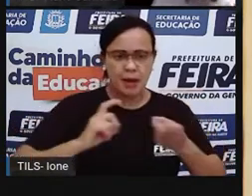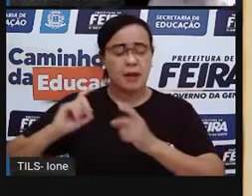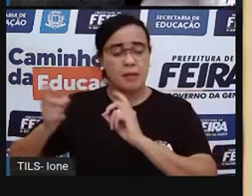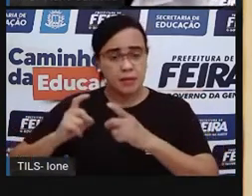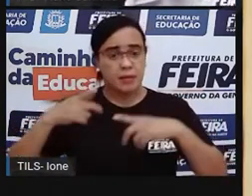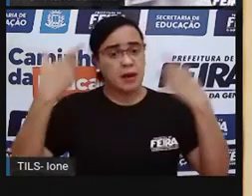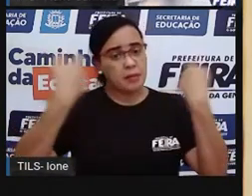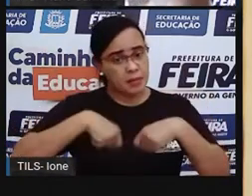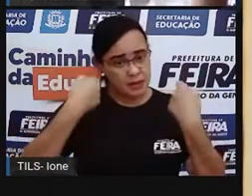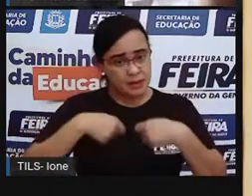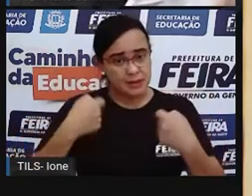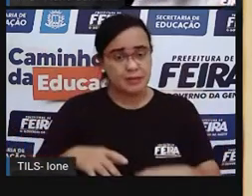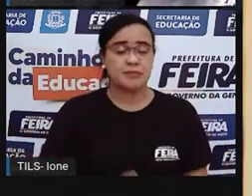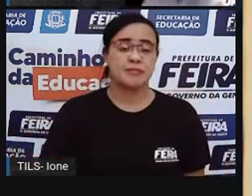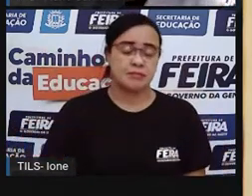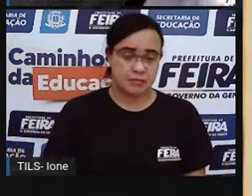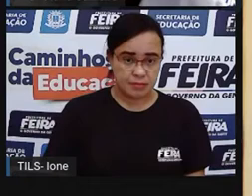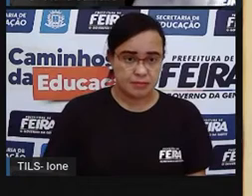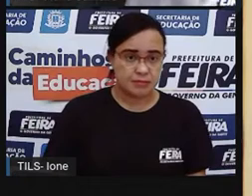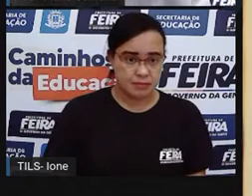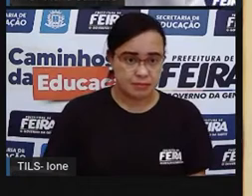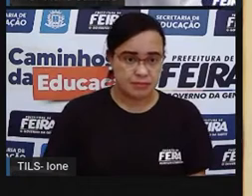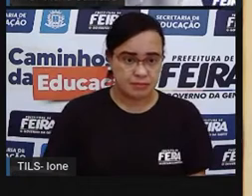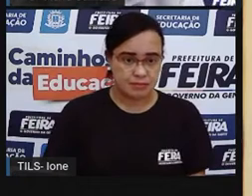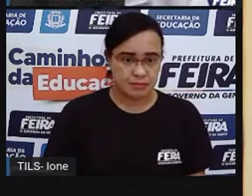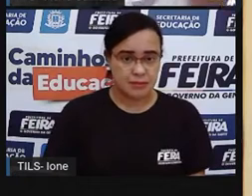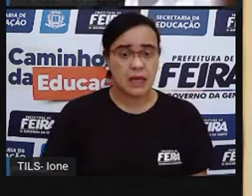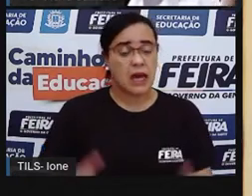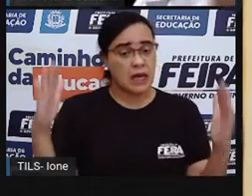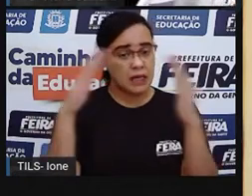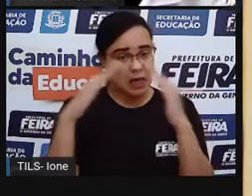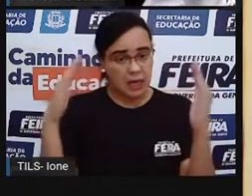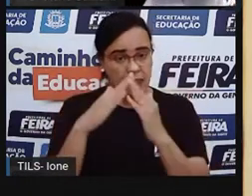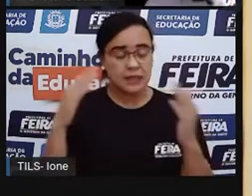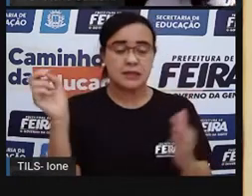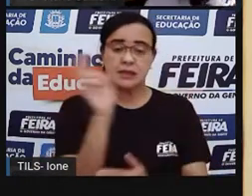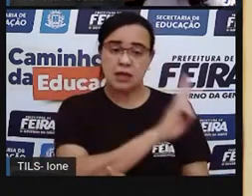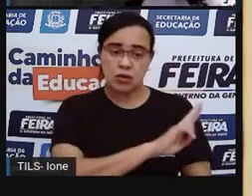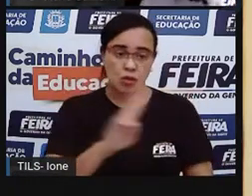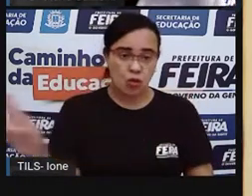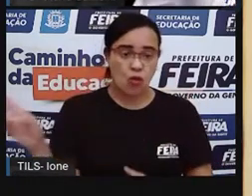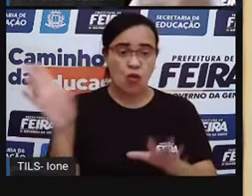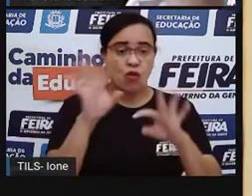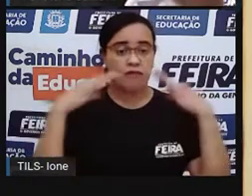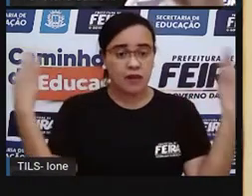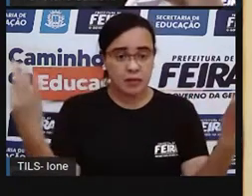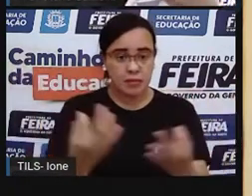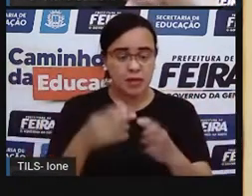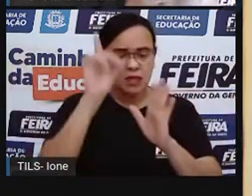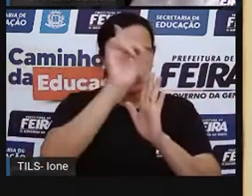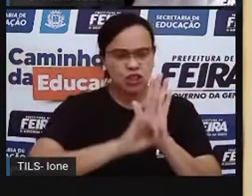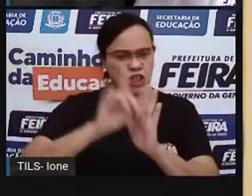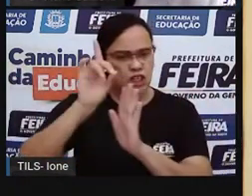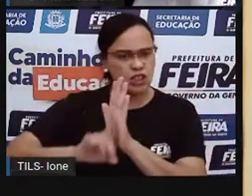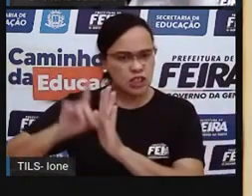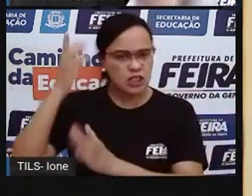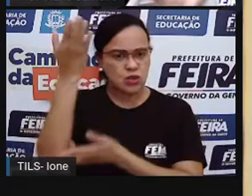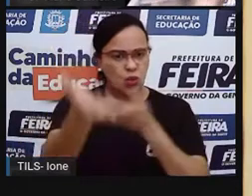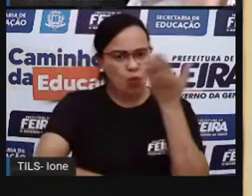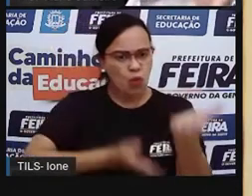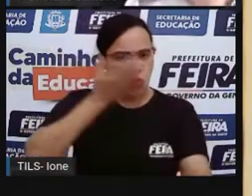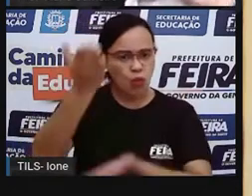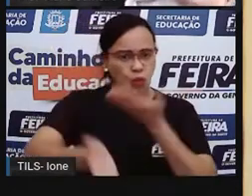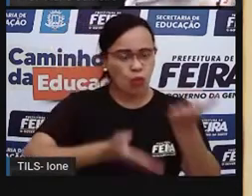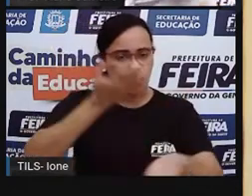ao nome, né? A Pró falou do direito a uma casa, do direito a uma família, do direito a ser cuidada, né? A Pró